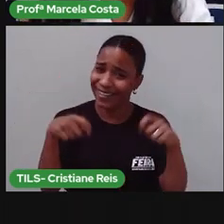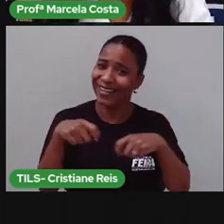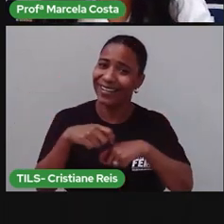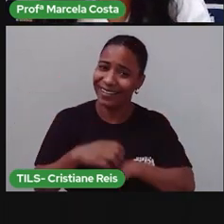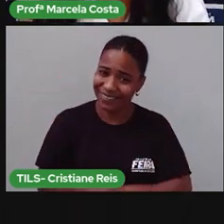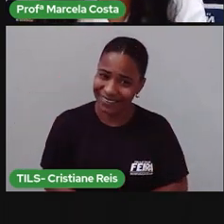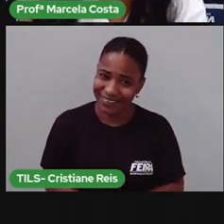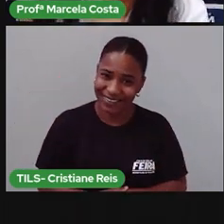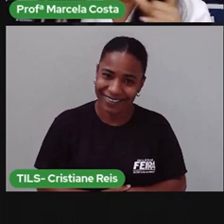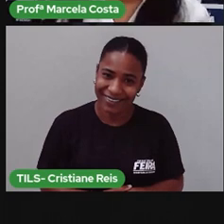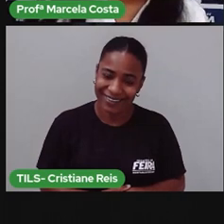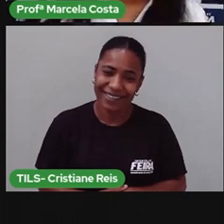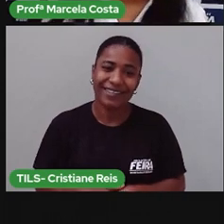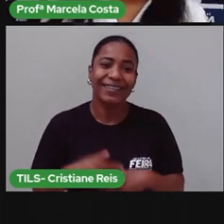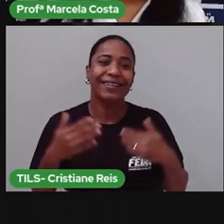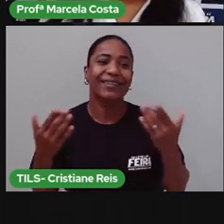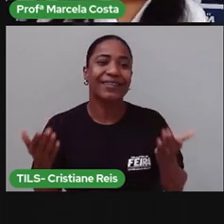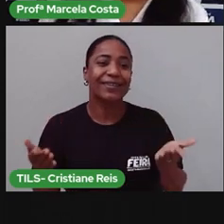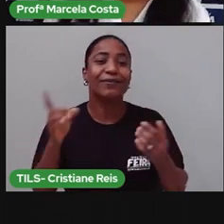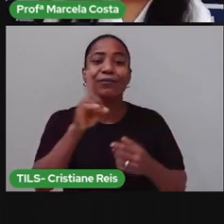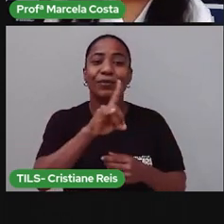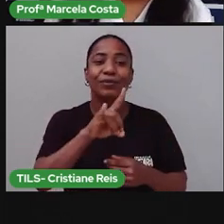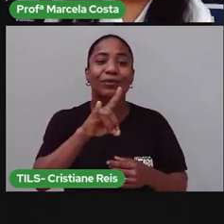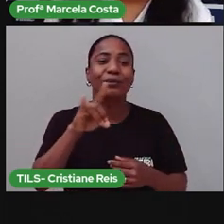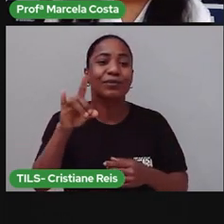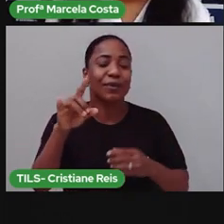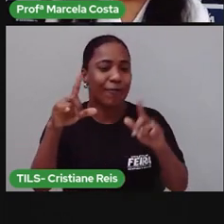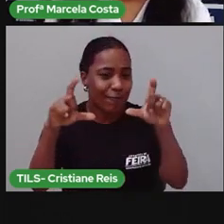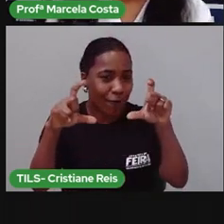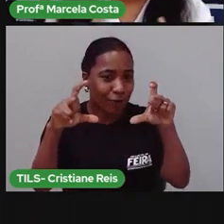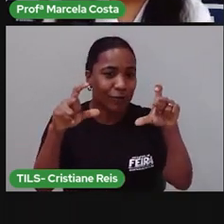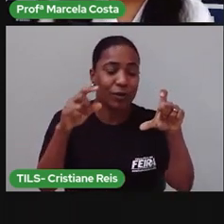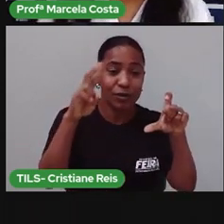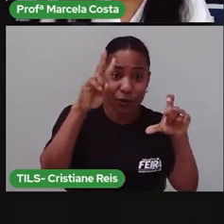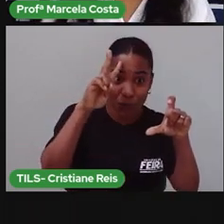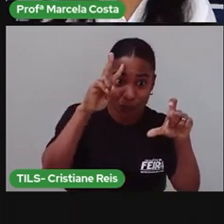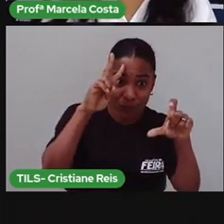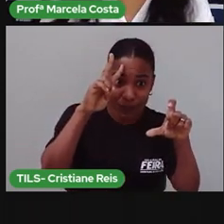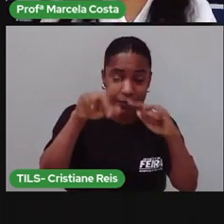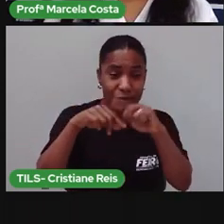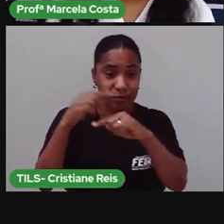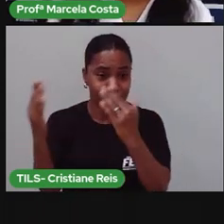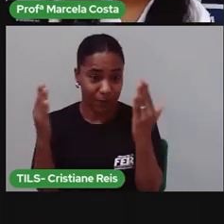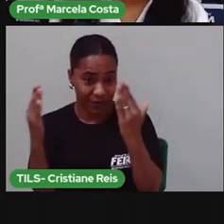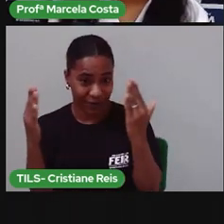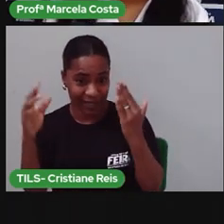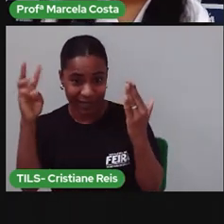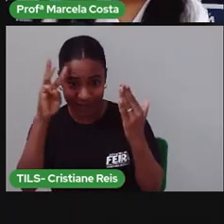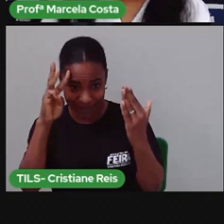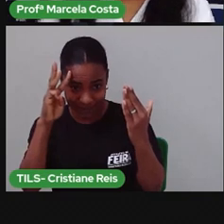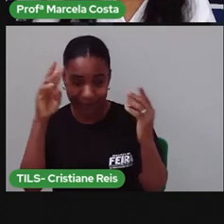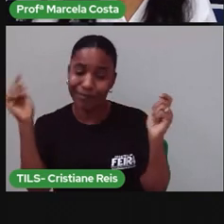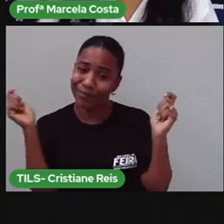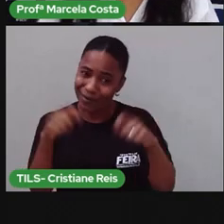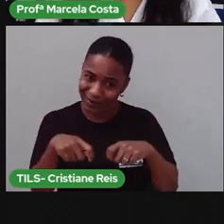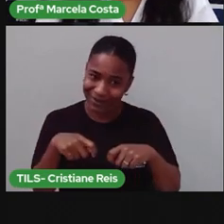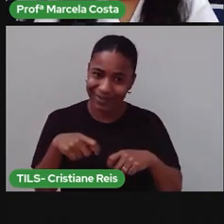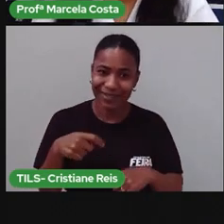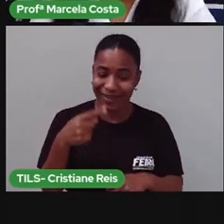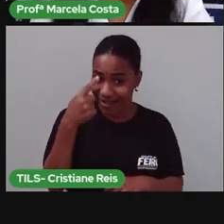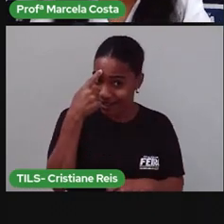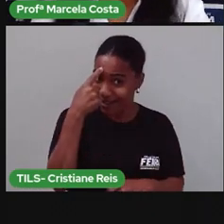O que você fez num dia, o que você fez no outro. Tá? Agora vamos relembrar o que a gente aprendeu na aula de hoje.